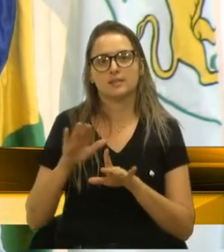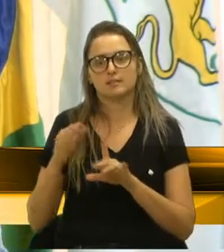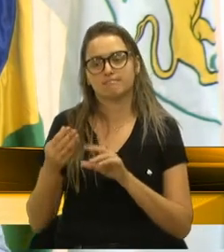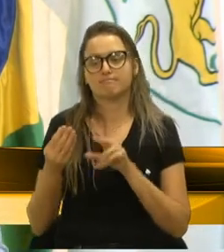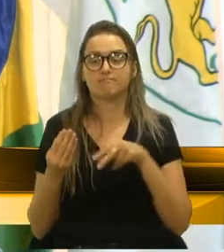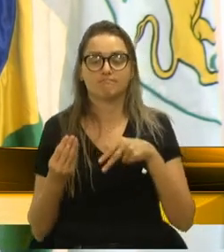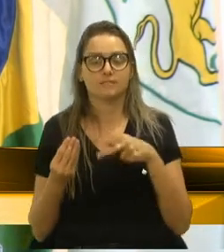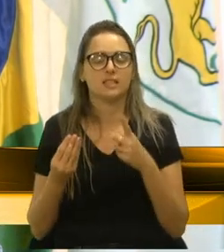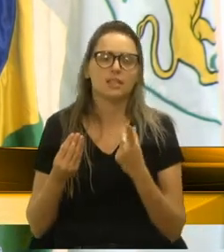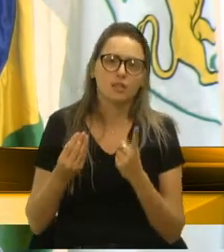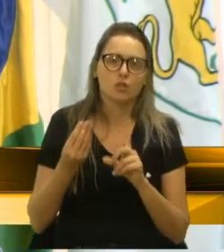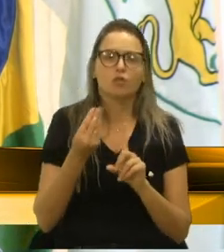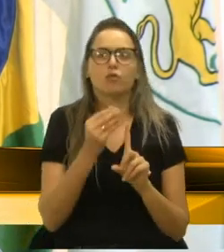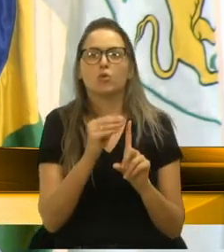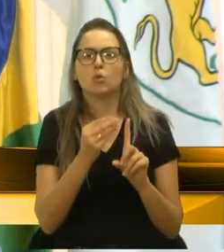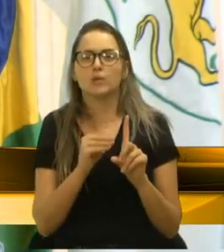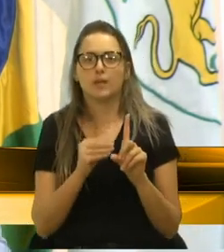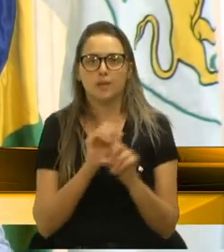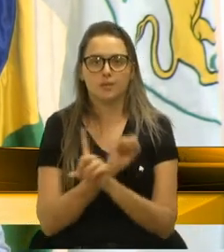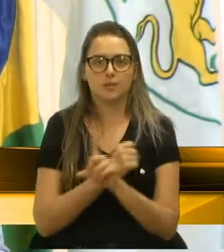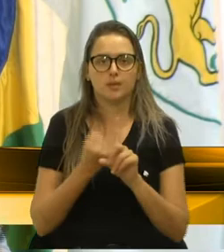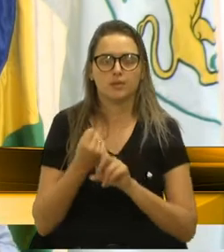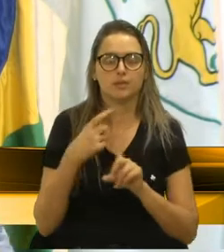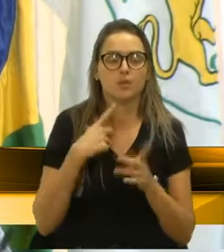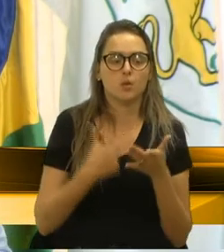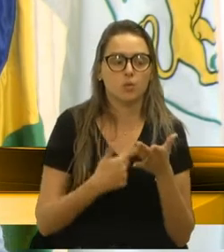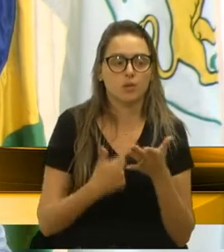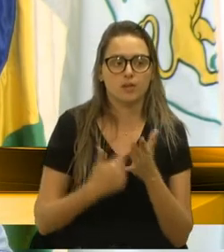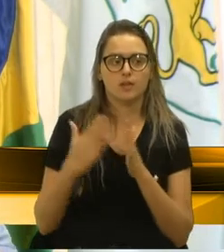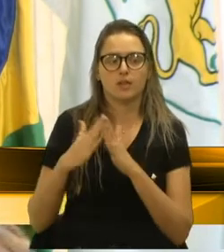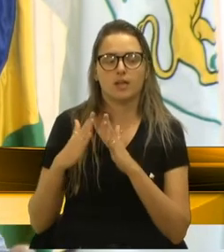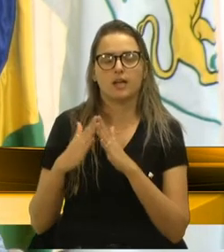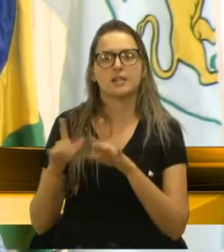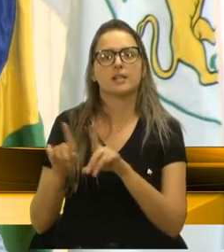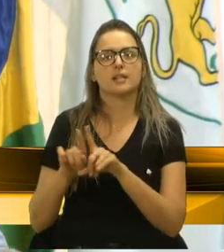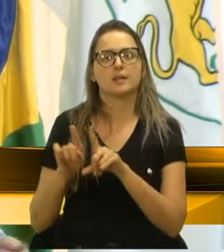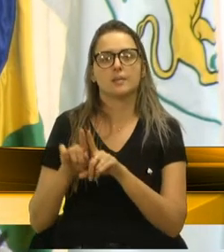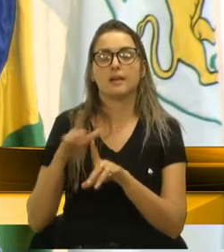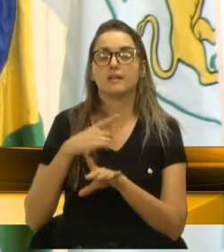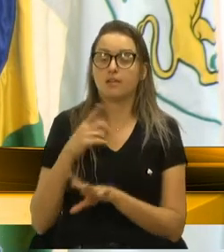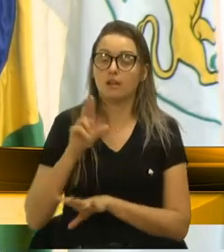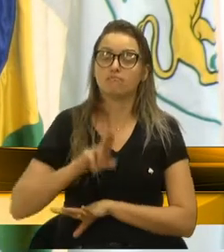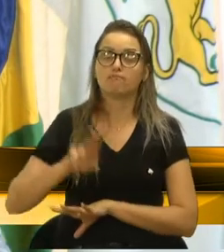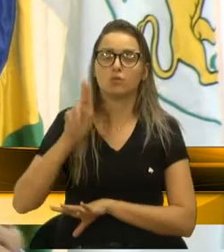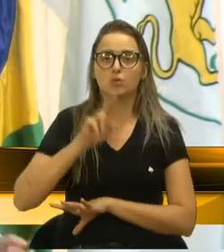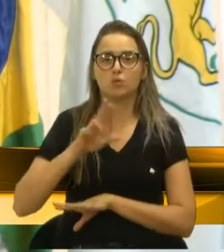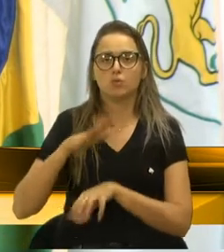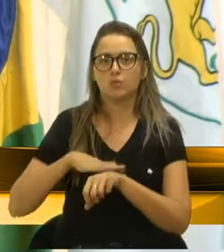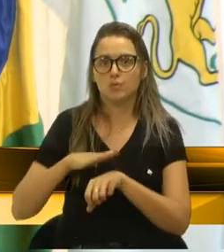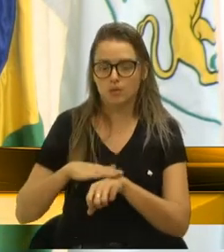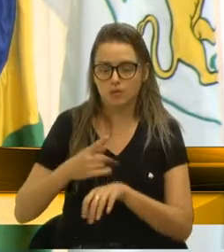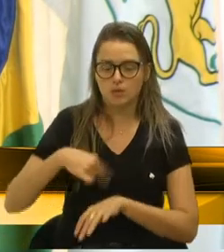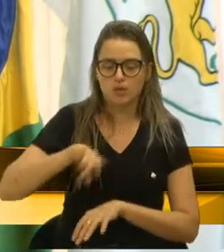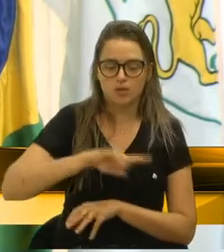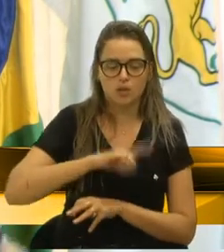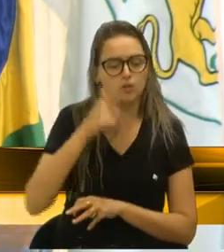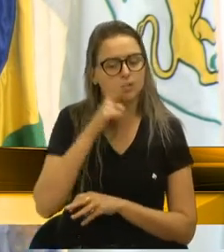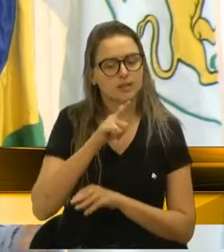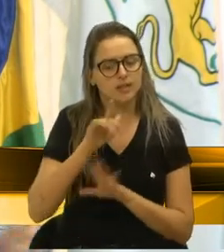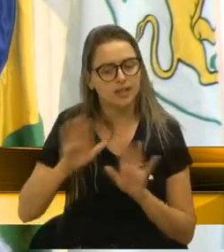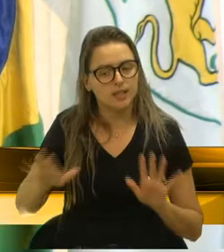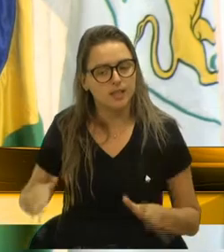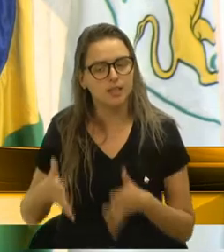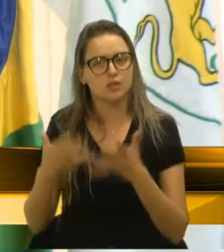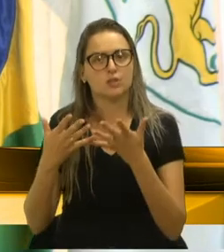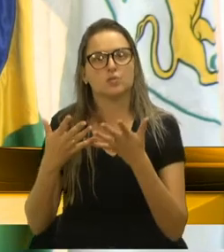possibilidade de receber um livro em casa e também ter, além de tudo, uma ocupação, e quem sabe a gente possa estimular muitas pessoas a